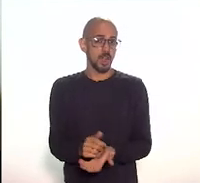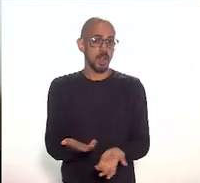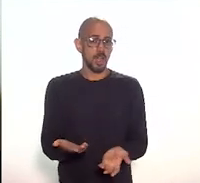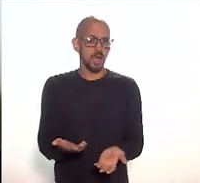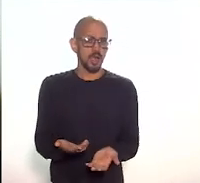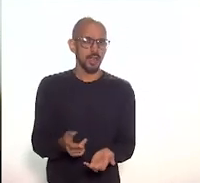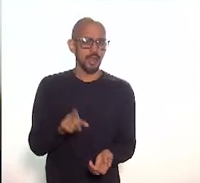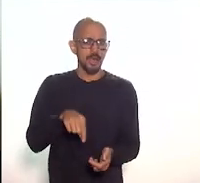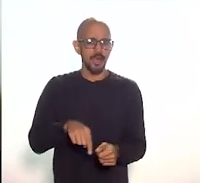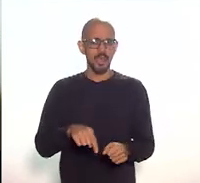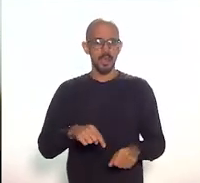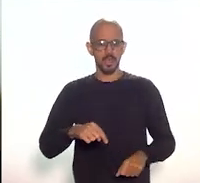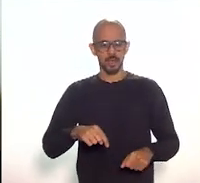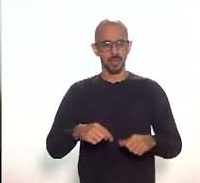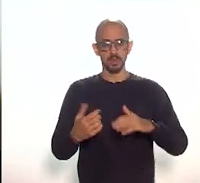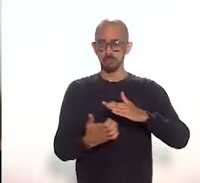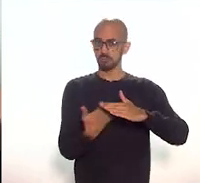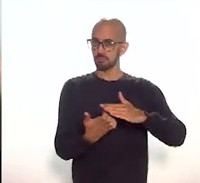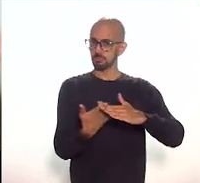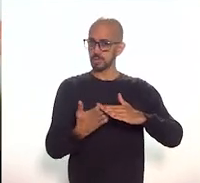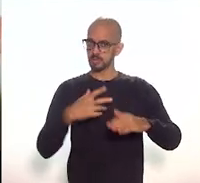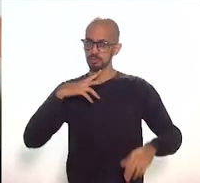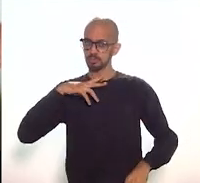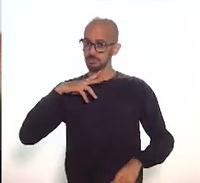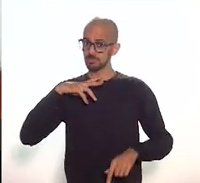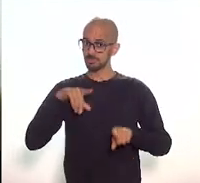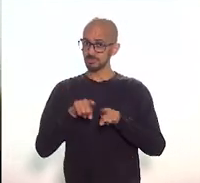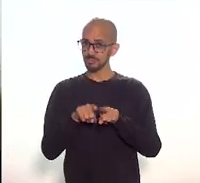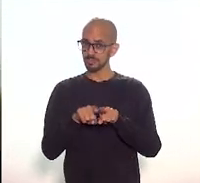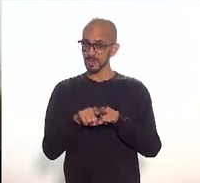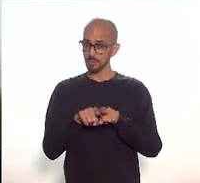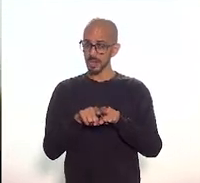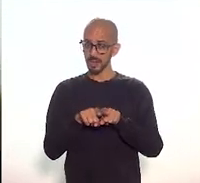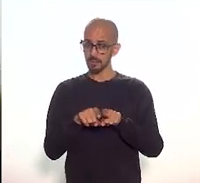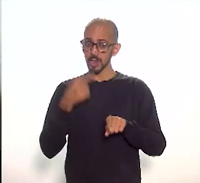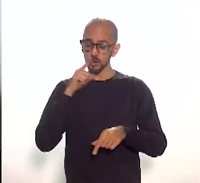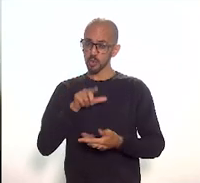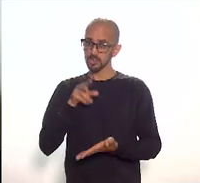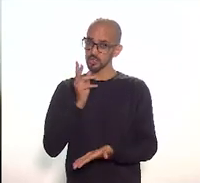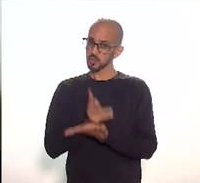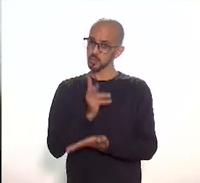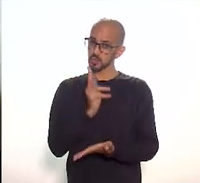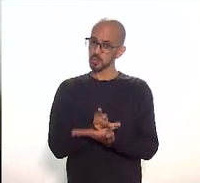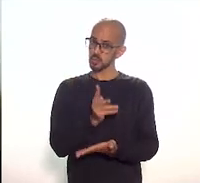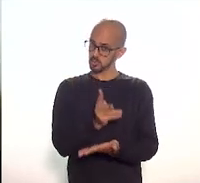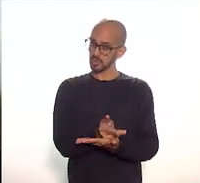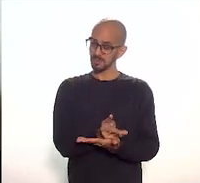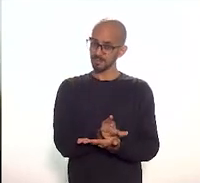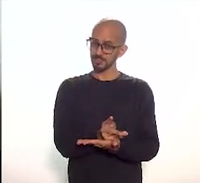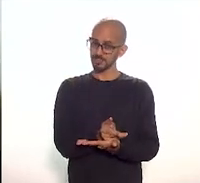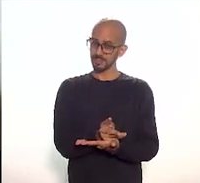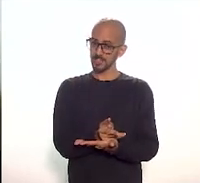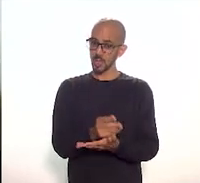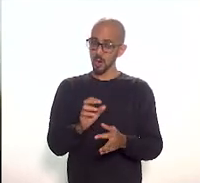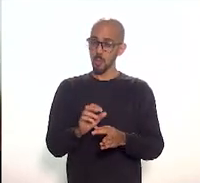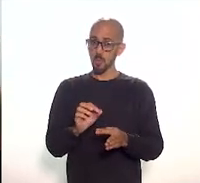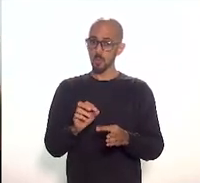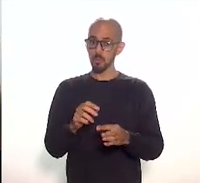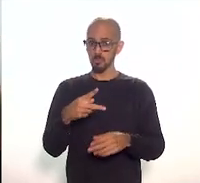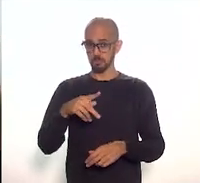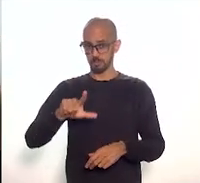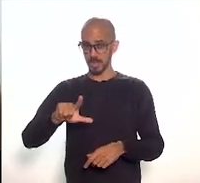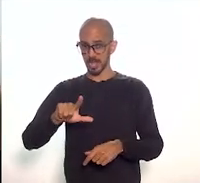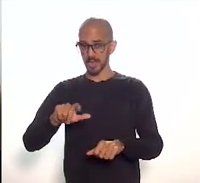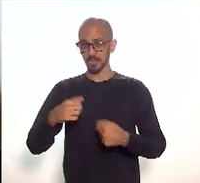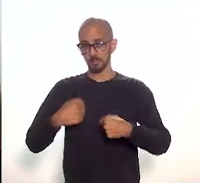empreendedores, para ele ficar em pé. É um projeto que tem que ser abraçado. O